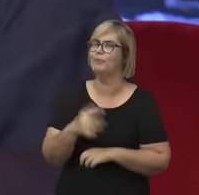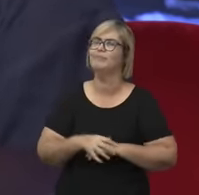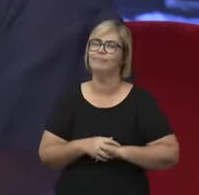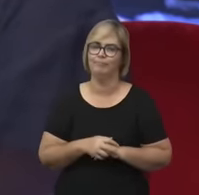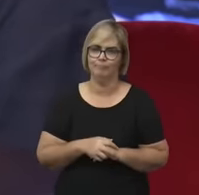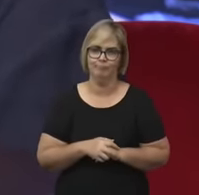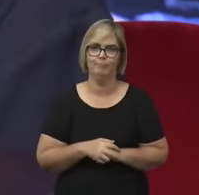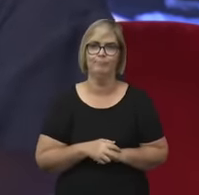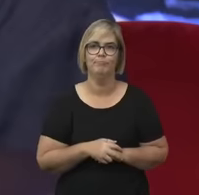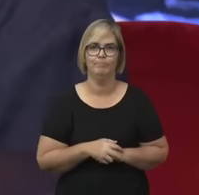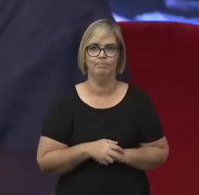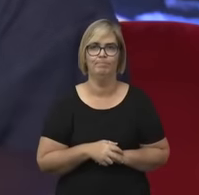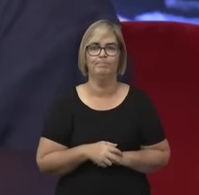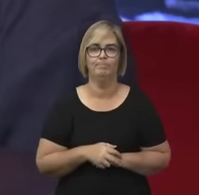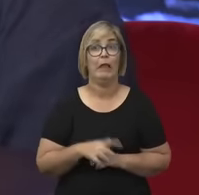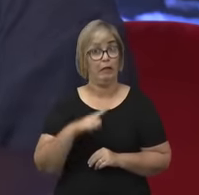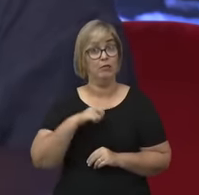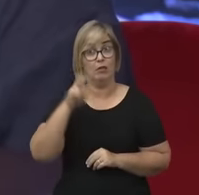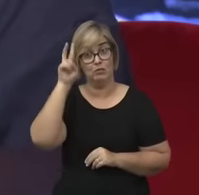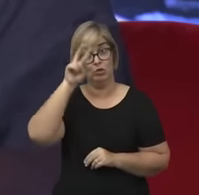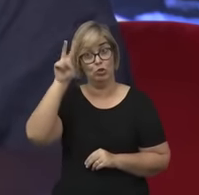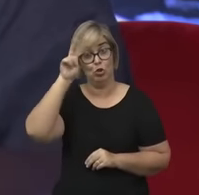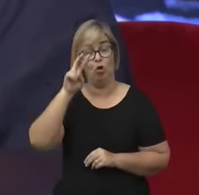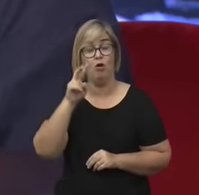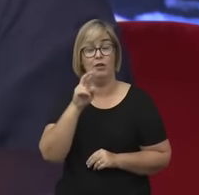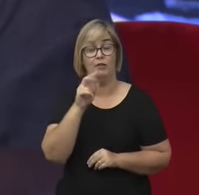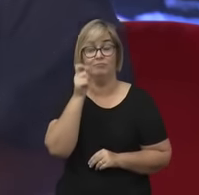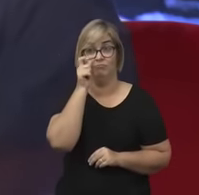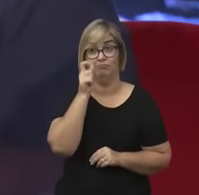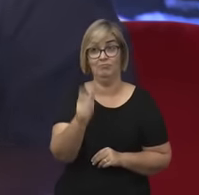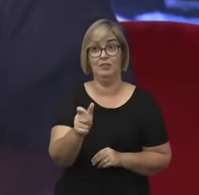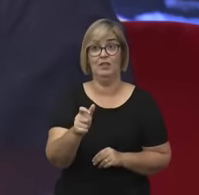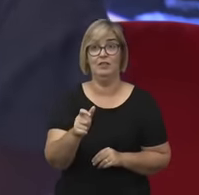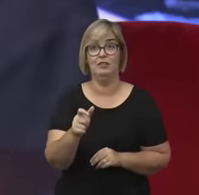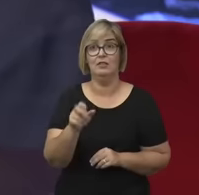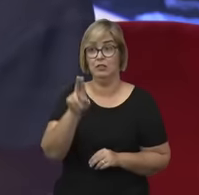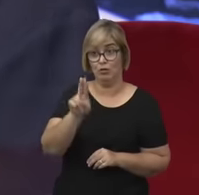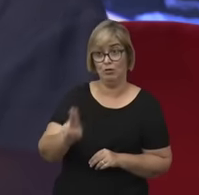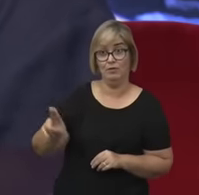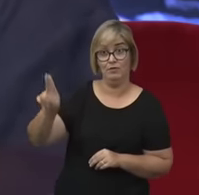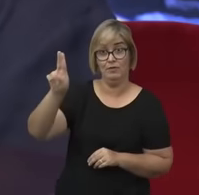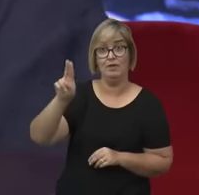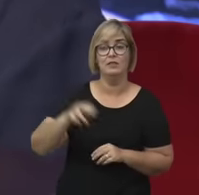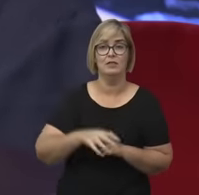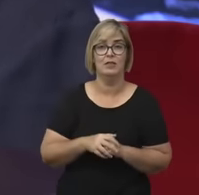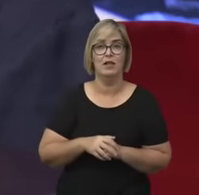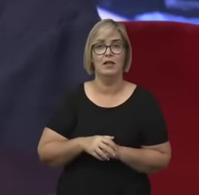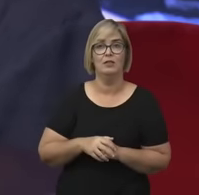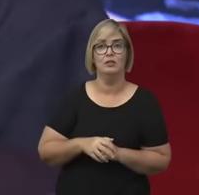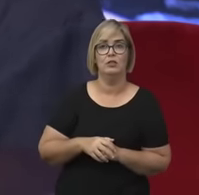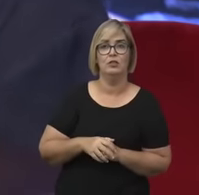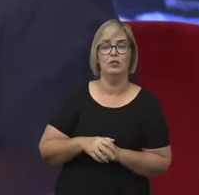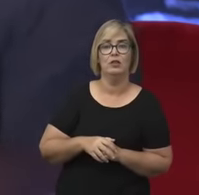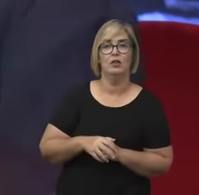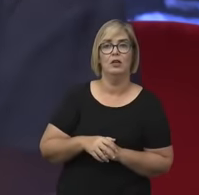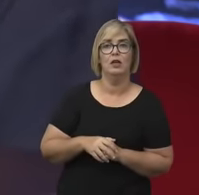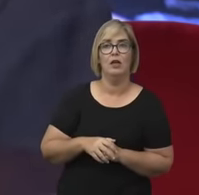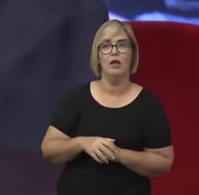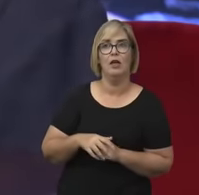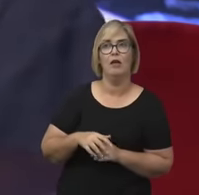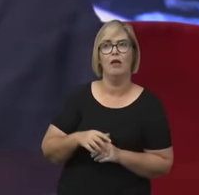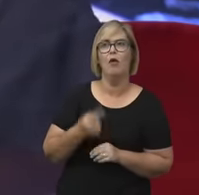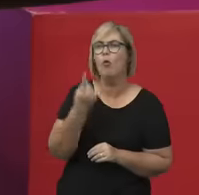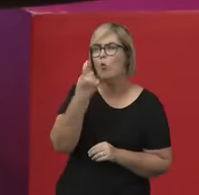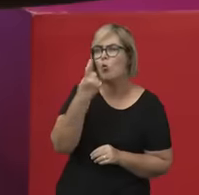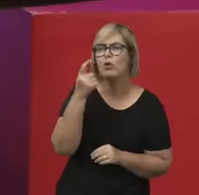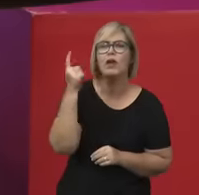E aí, assim, tem umas histórias interessantes, porque a Universidade de Bolônia era uma que permitia mulheres assistir a aula e dar